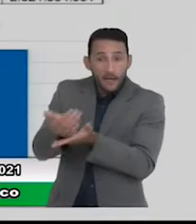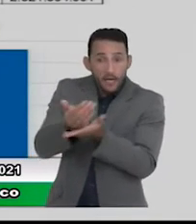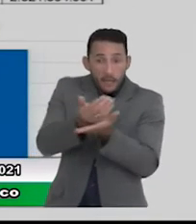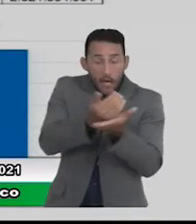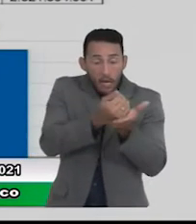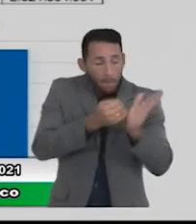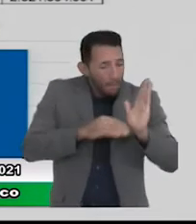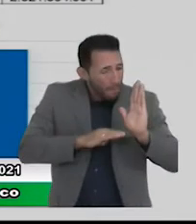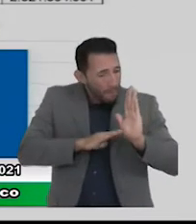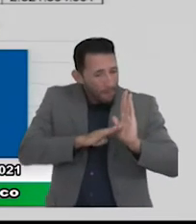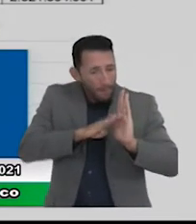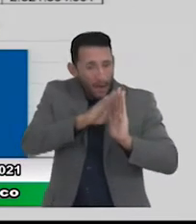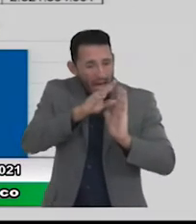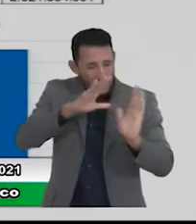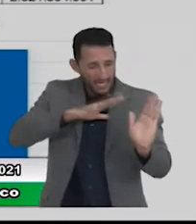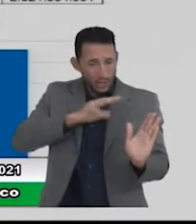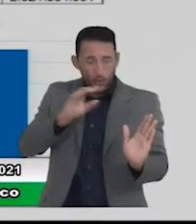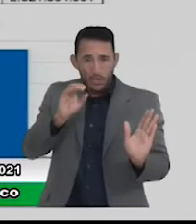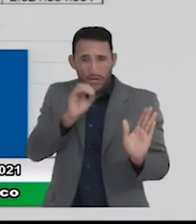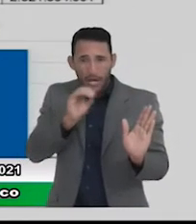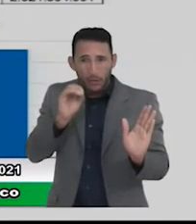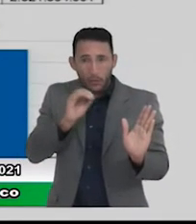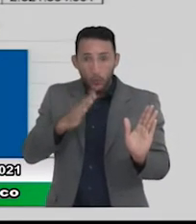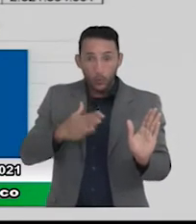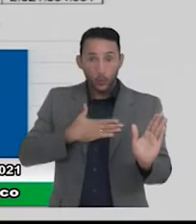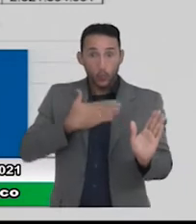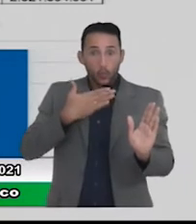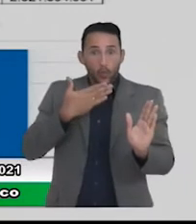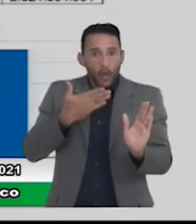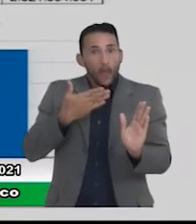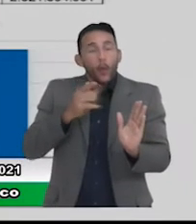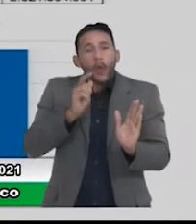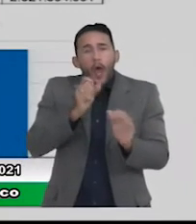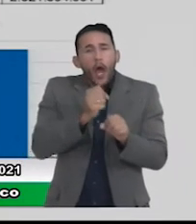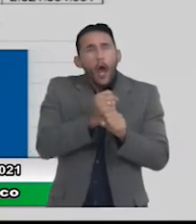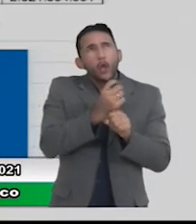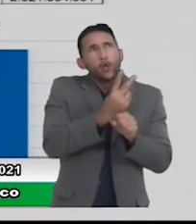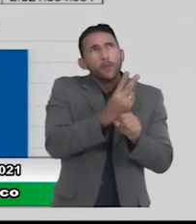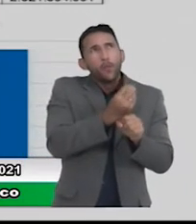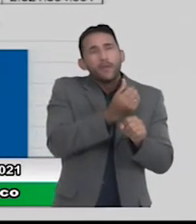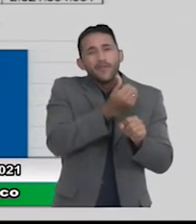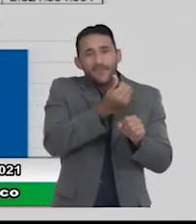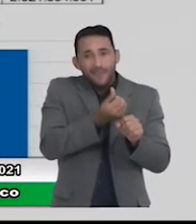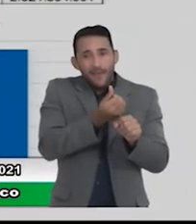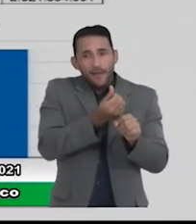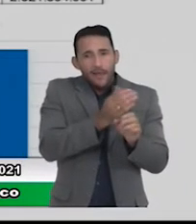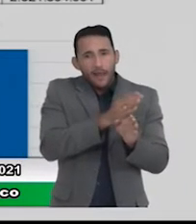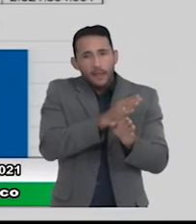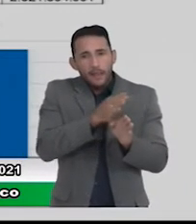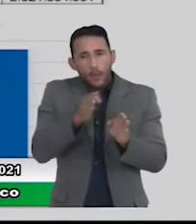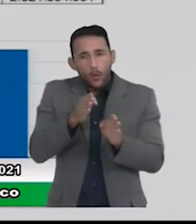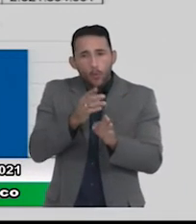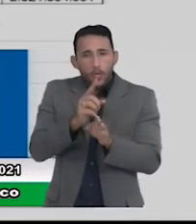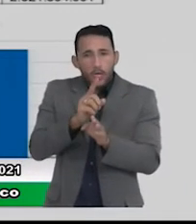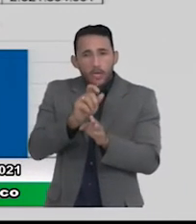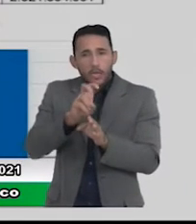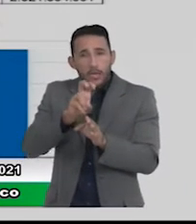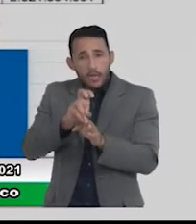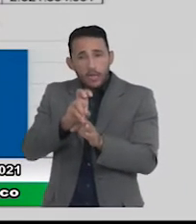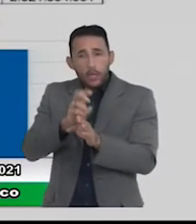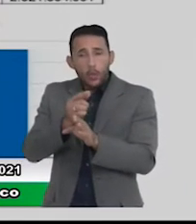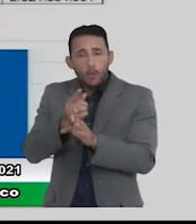surpreendendo muito a partir de 2016 os anos de 2014 2015 foram anos muito